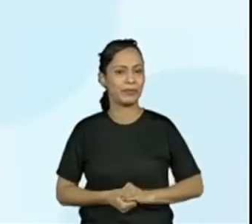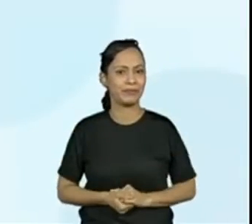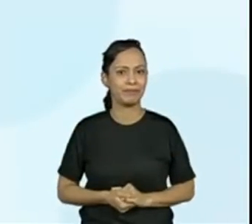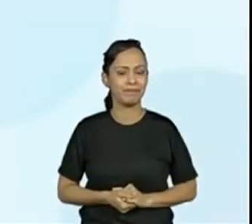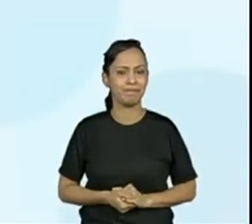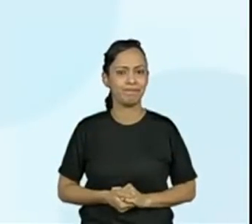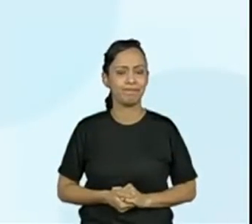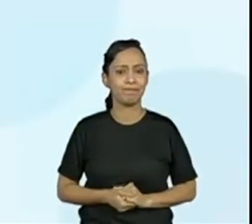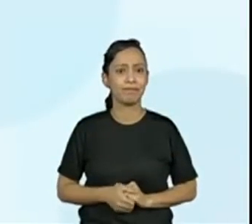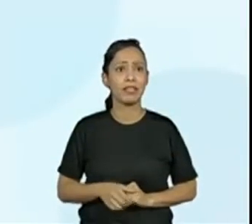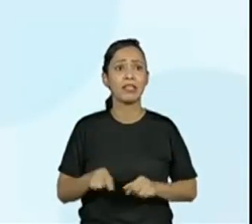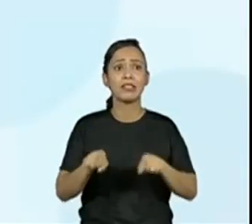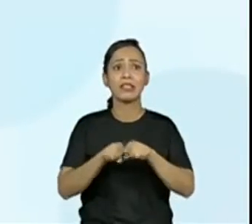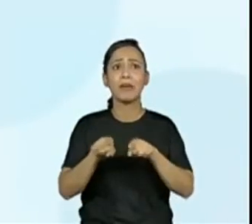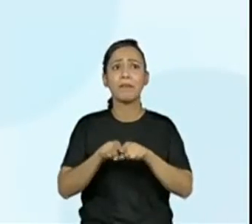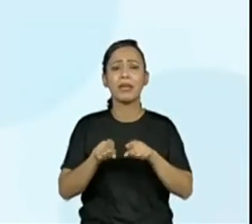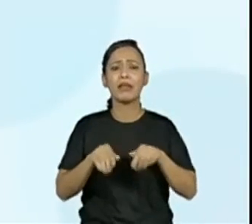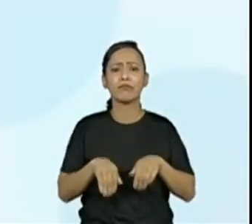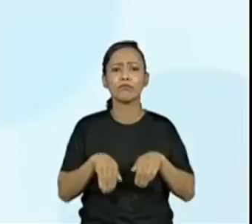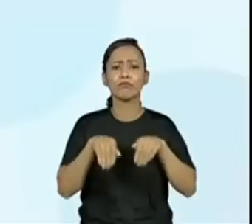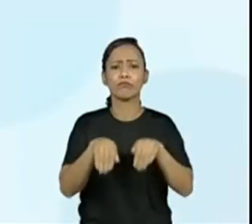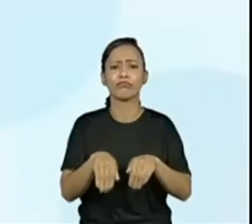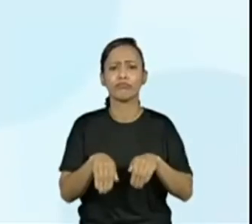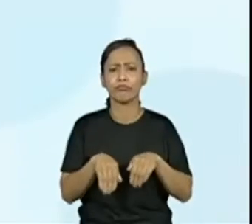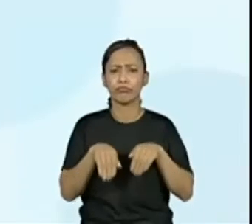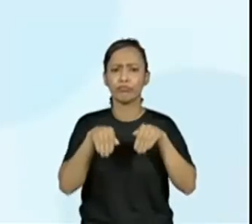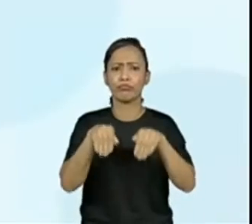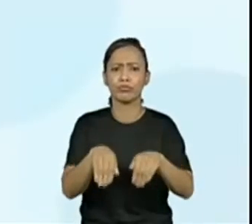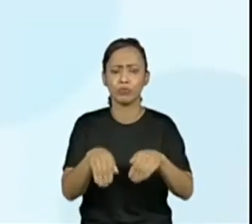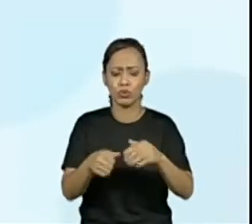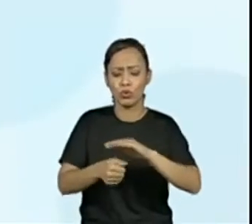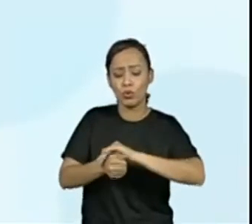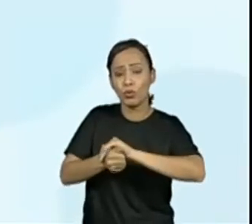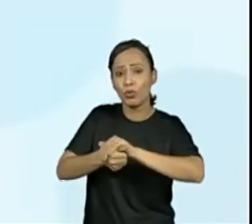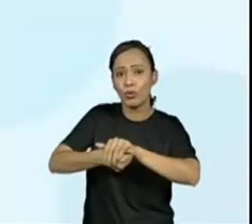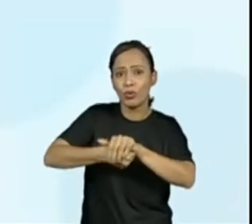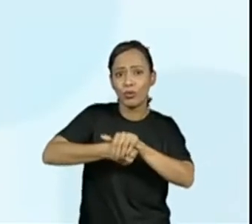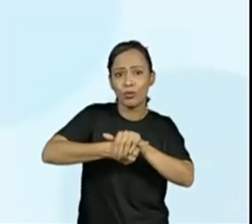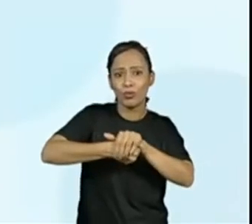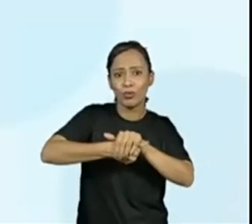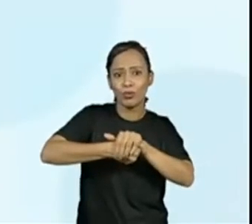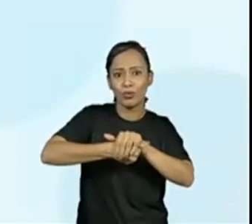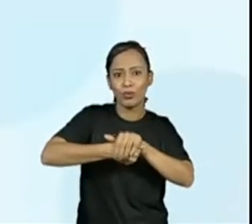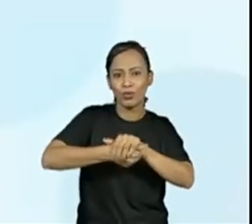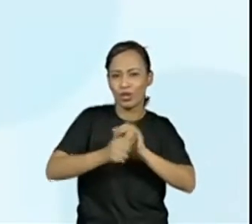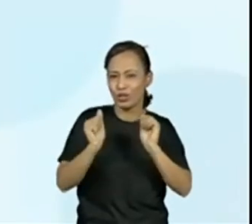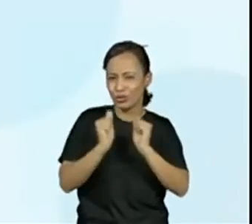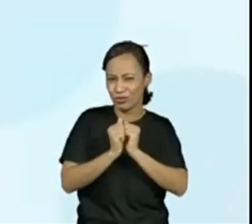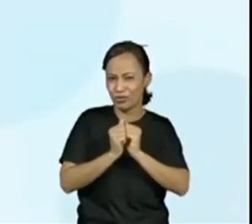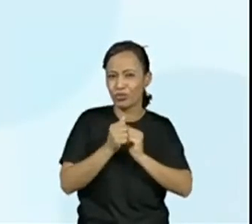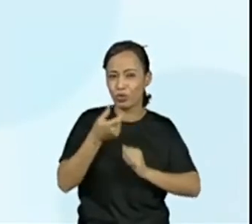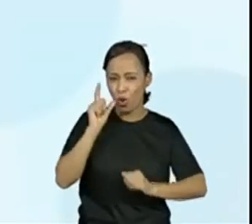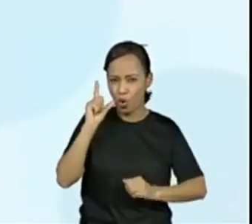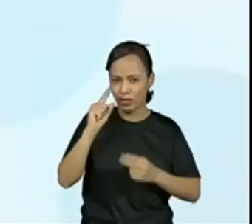pensando aí nos saltos do canguru e nos passos do jabuti. Nós temos aqui de novidade na tela,